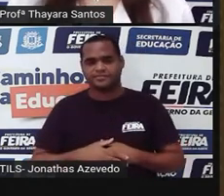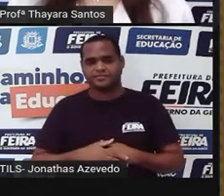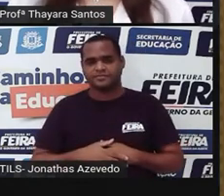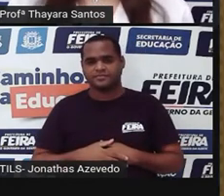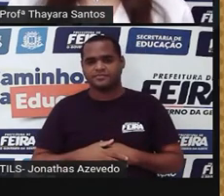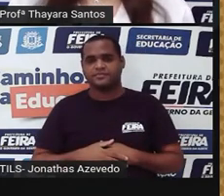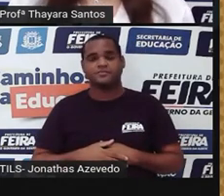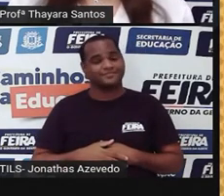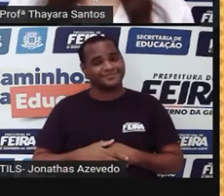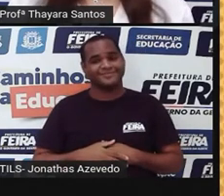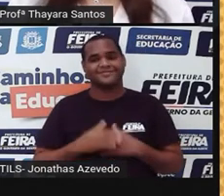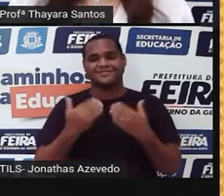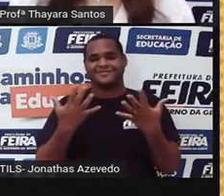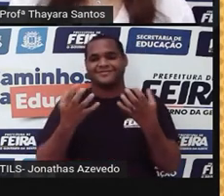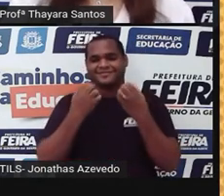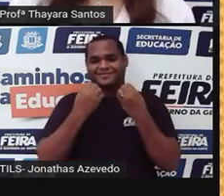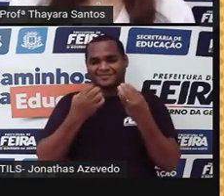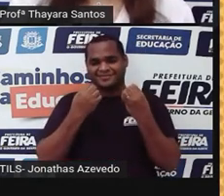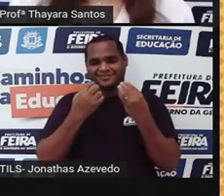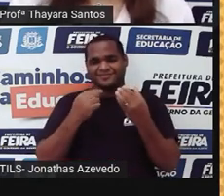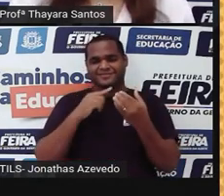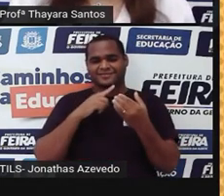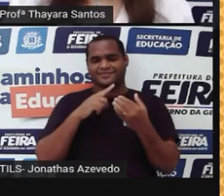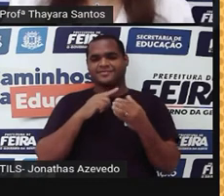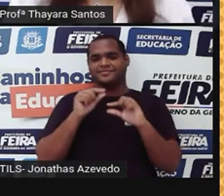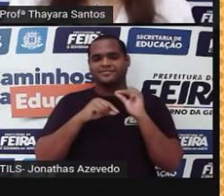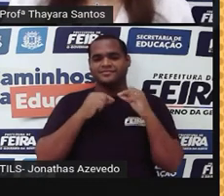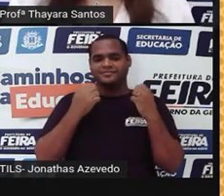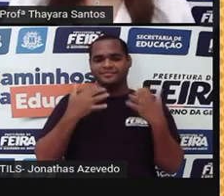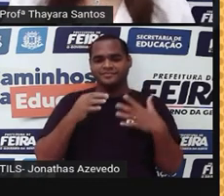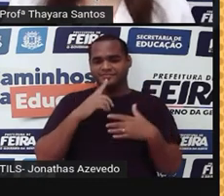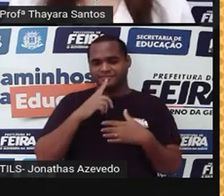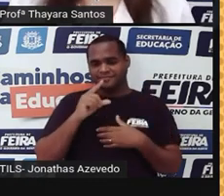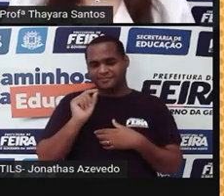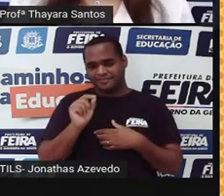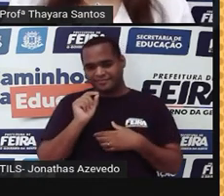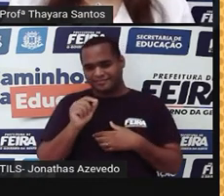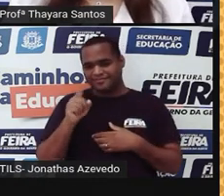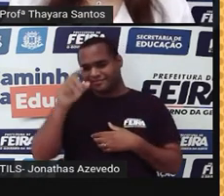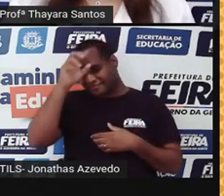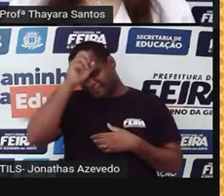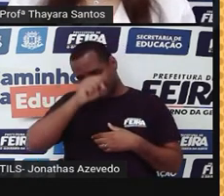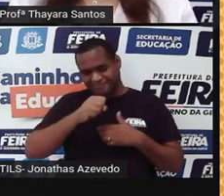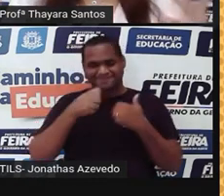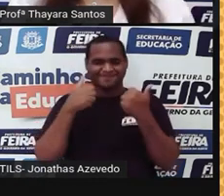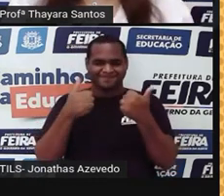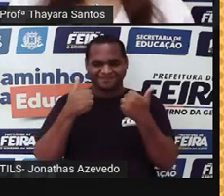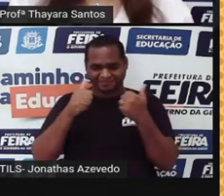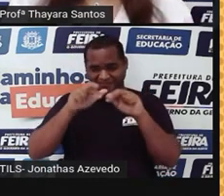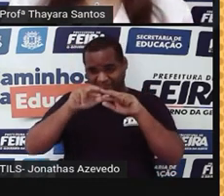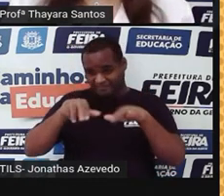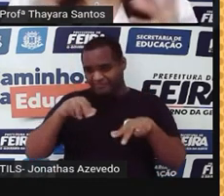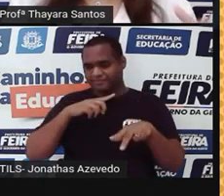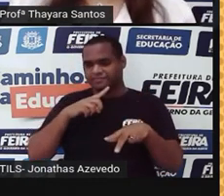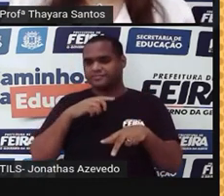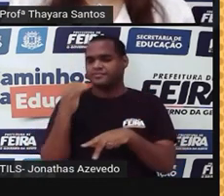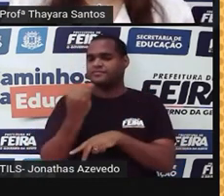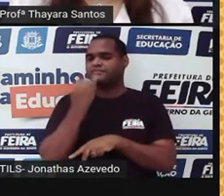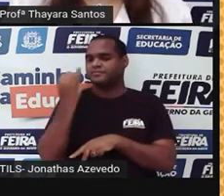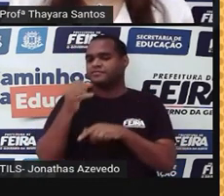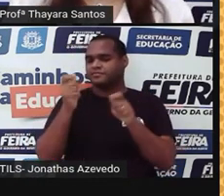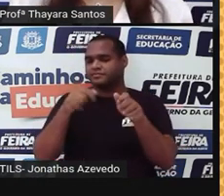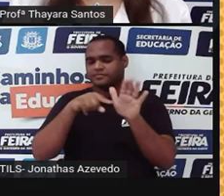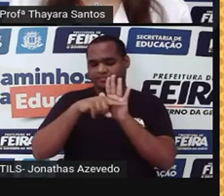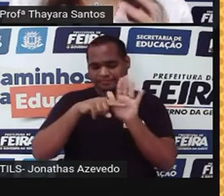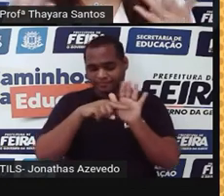E aí, pessoal, vocês gostaram da nossa aula de hoje? A gente aprendeu muita coisa, muitas coisas interessantes que vocês podem